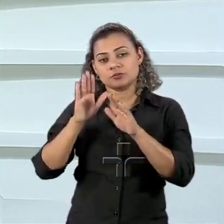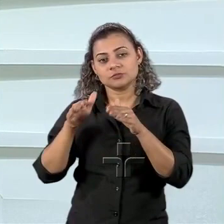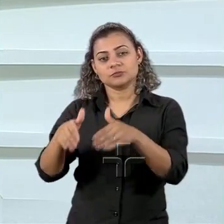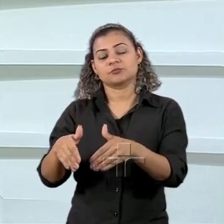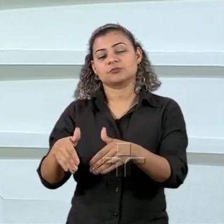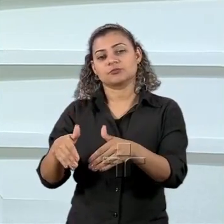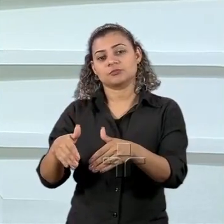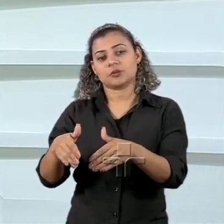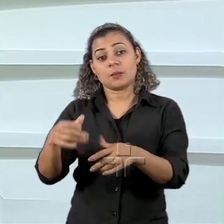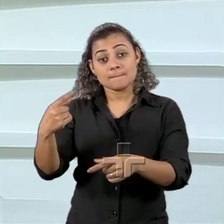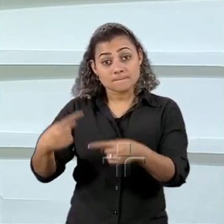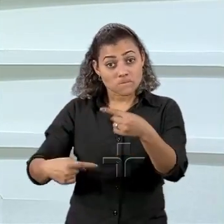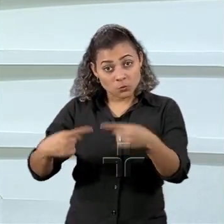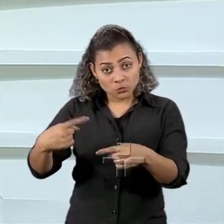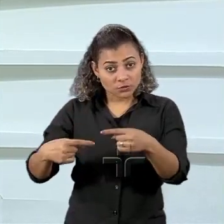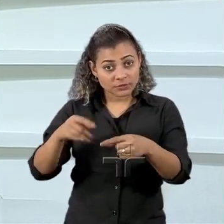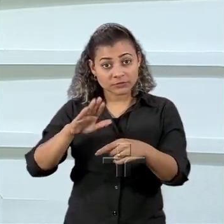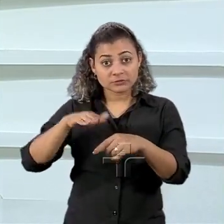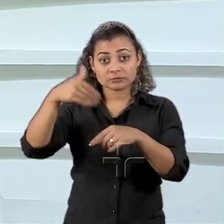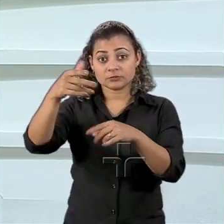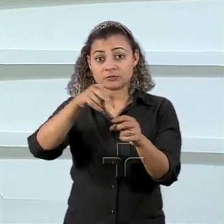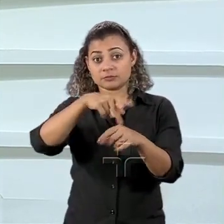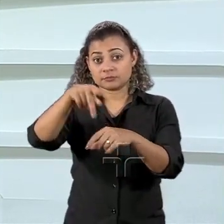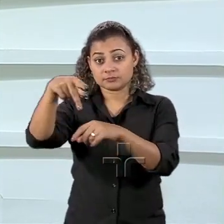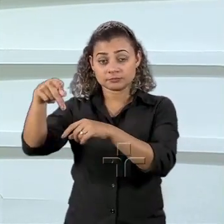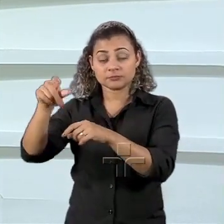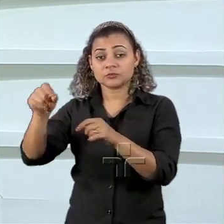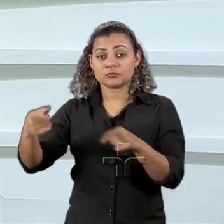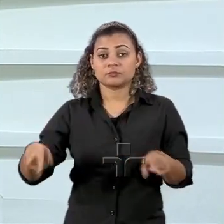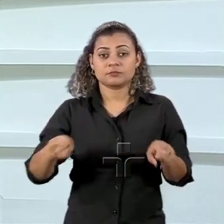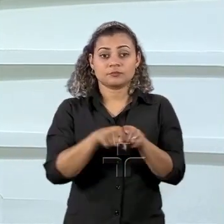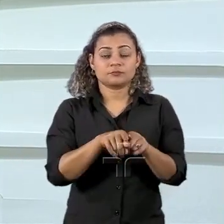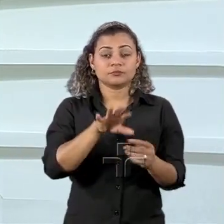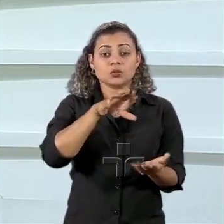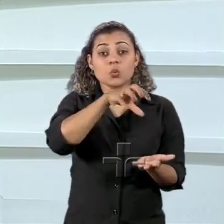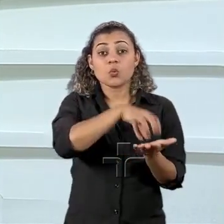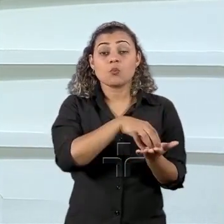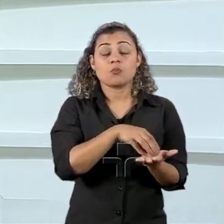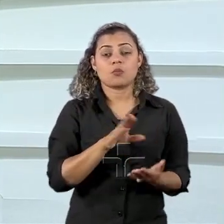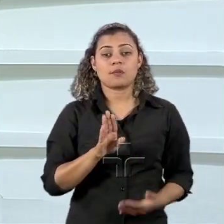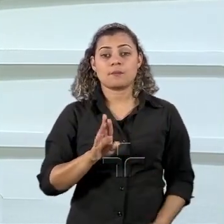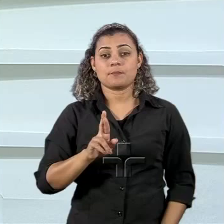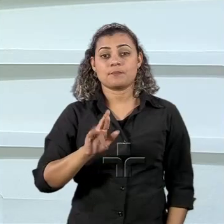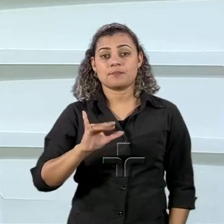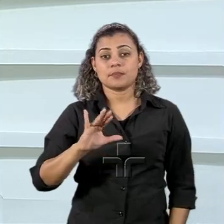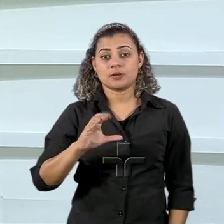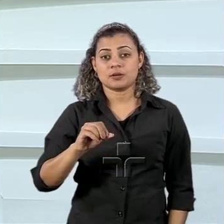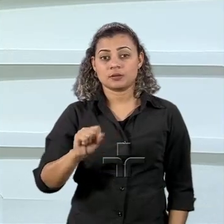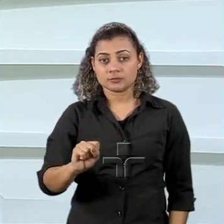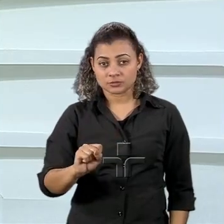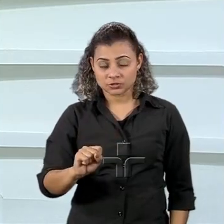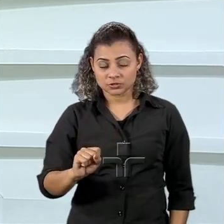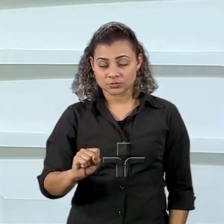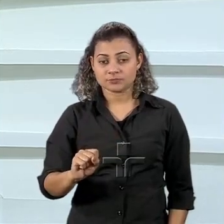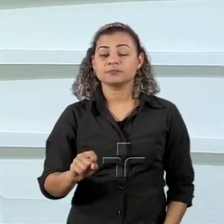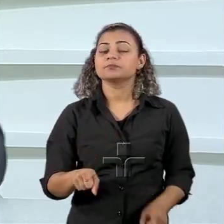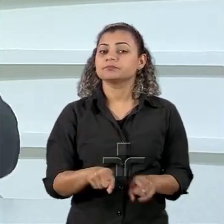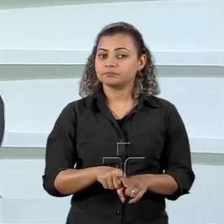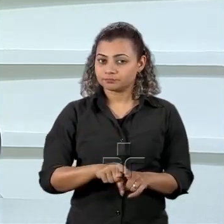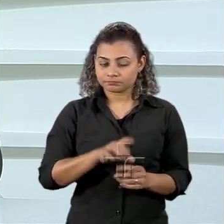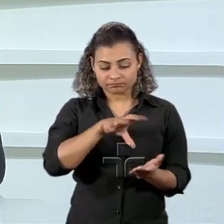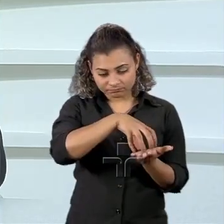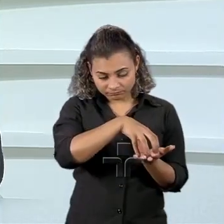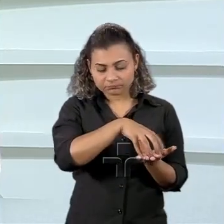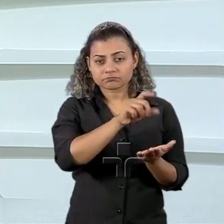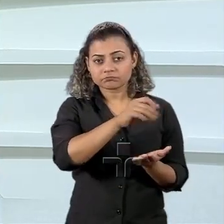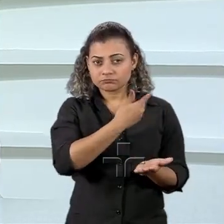externa tem que estar em função disso segunda coisa cúpula dos BRICS acho extremamente importante porque na cúpula dos inclusive o